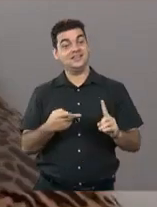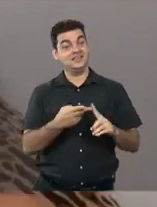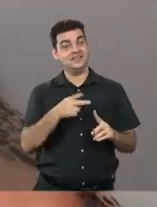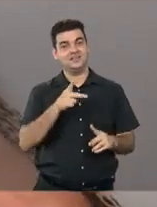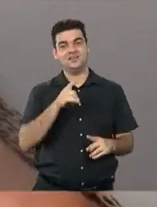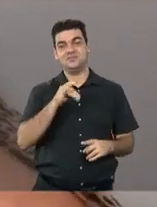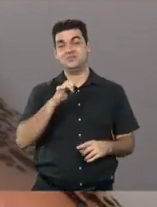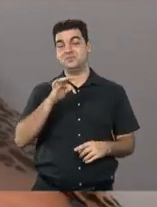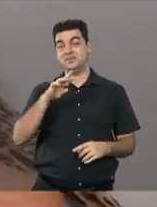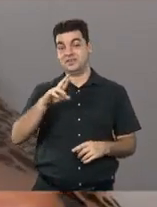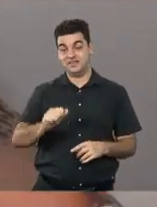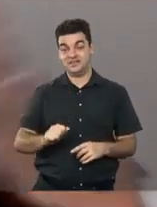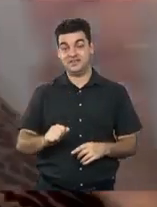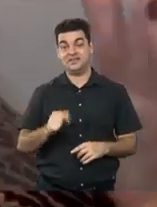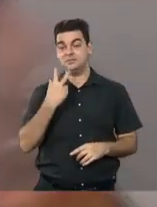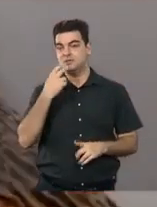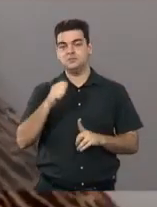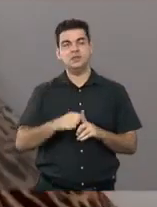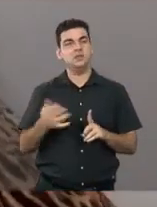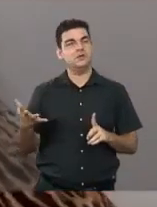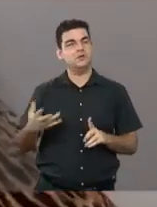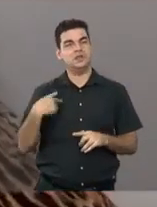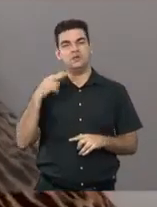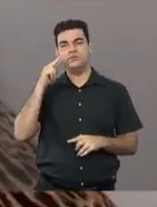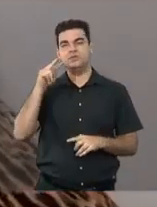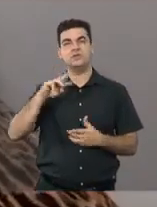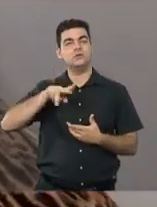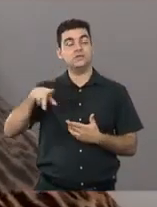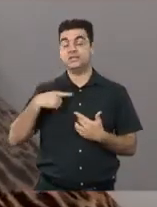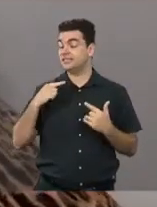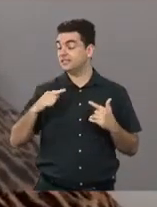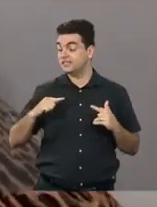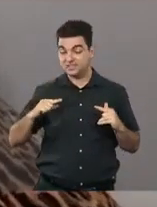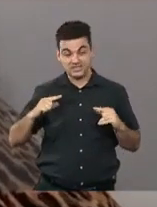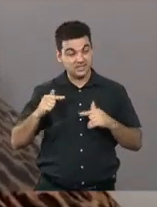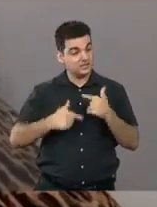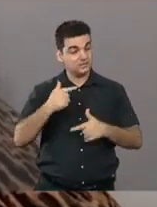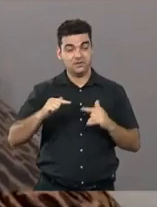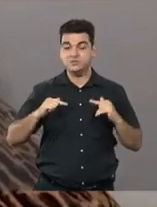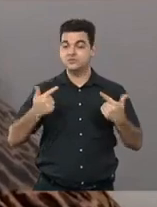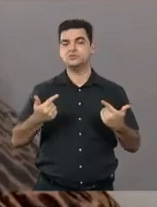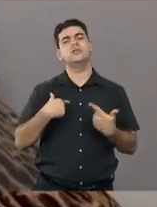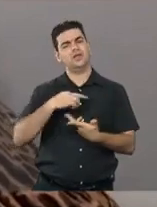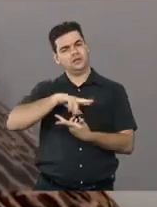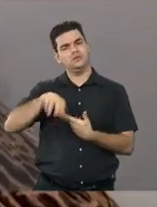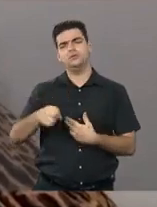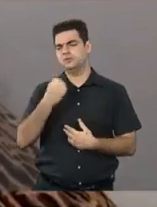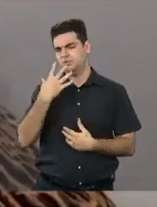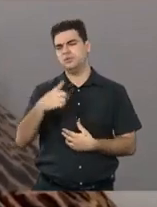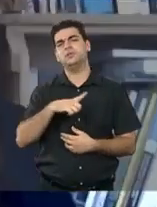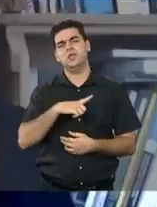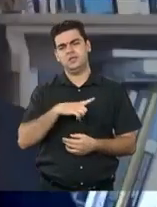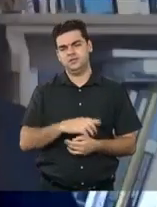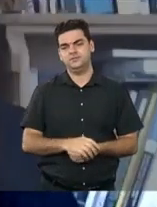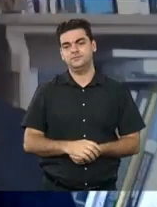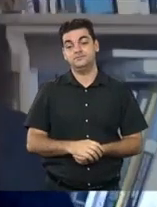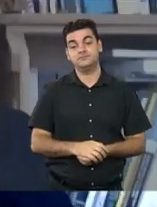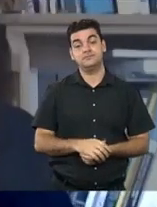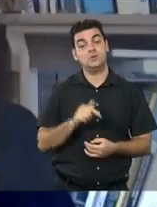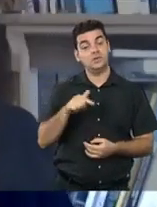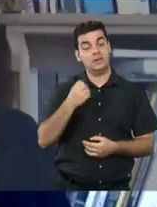Pietra, que esse mês eu vi alguma coisa dela, tem trabalhado. É muita coisa boa também, né? Então, a gente está